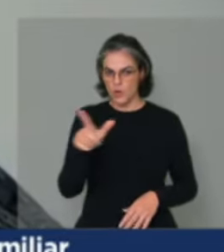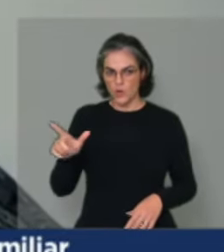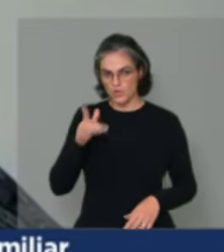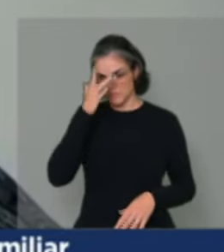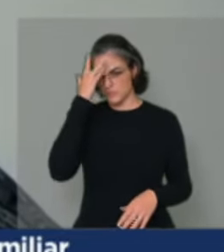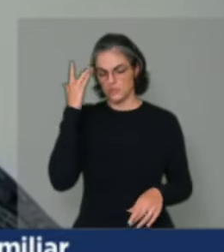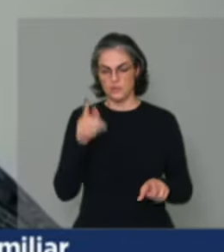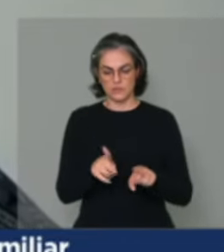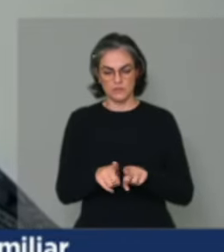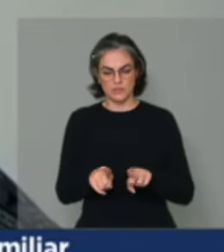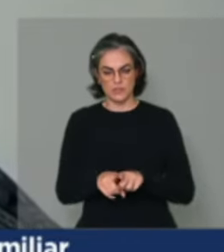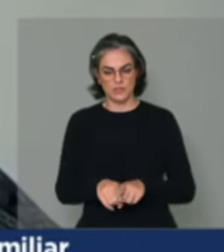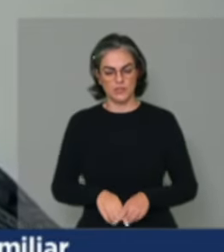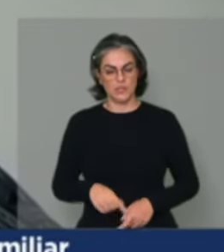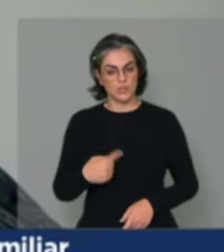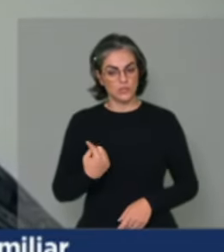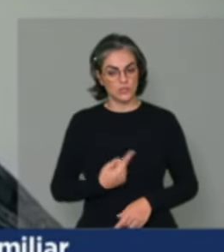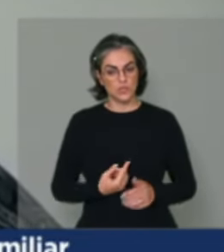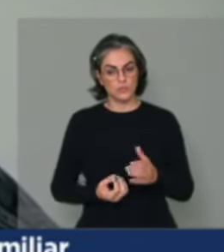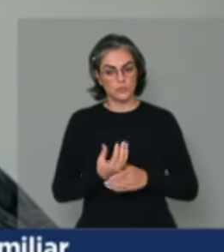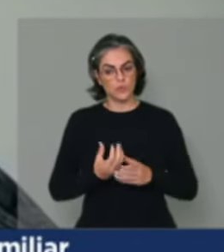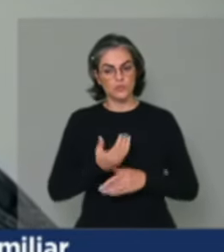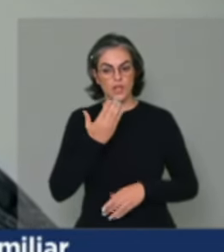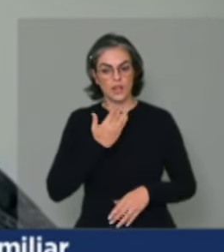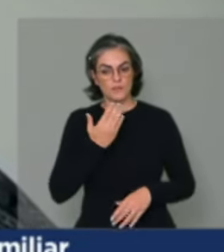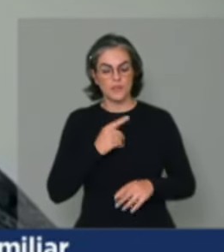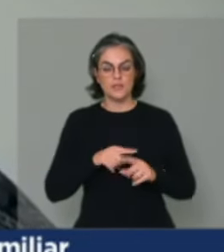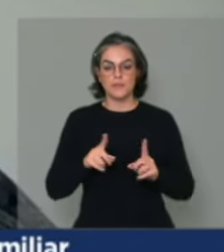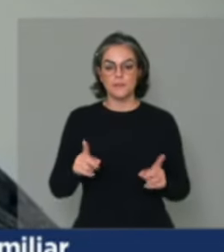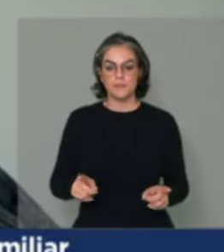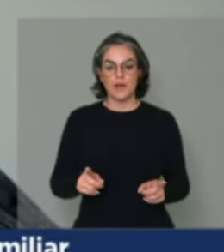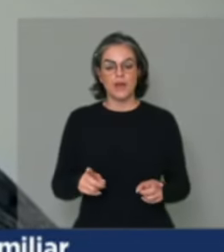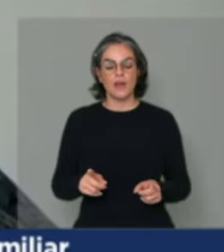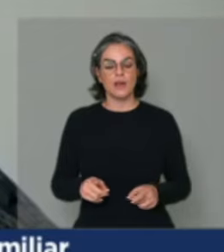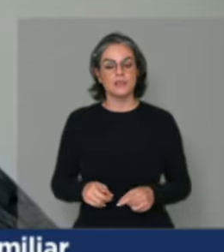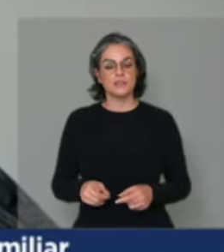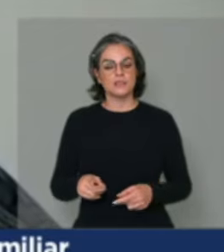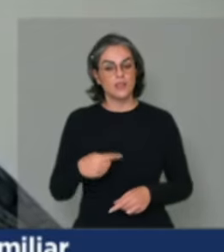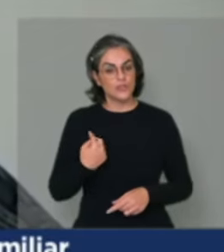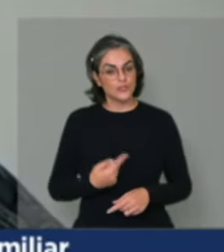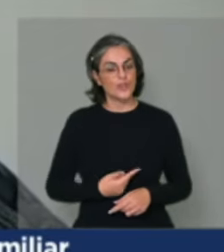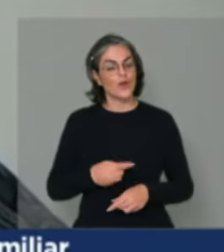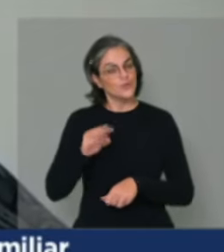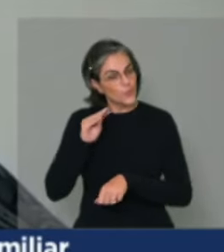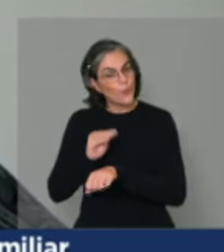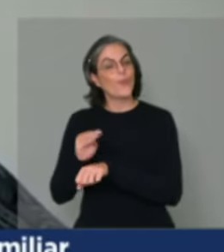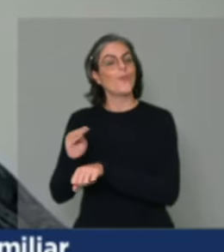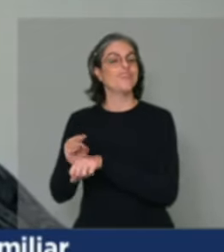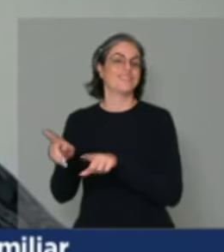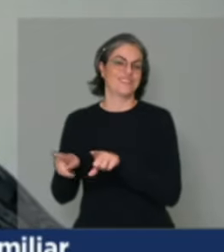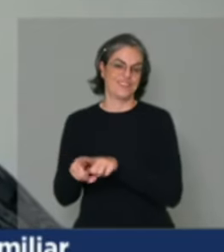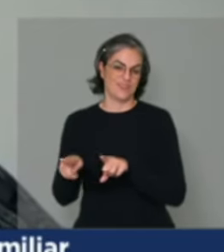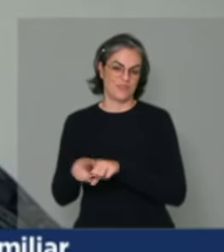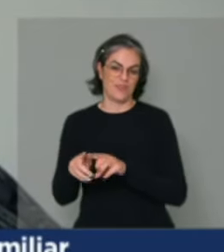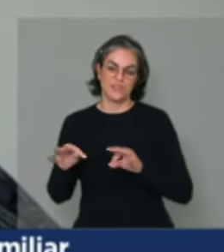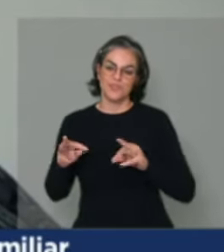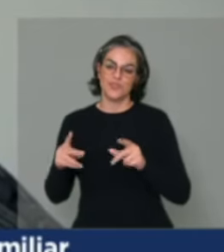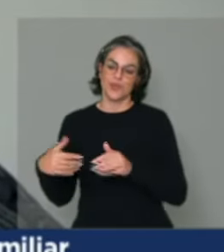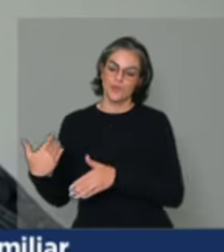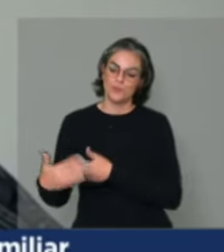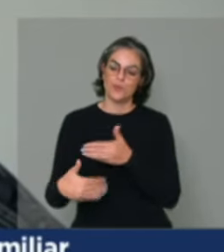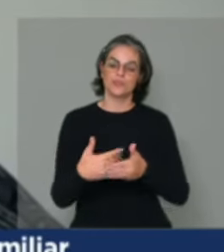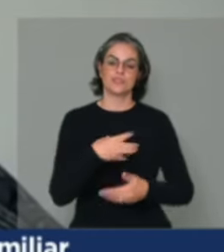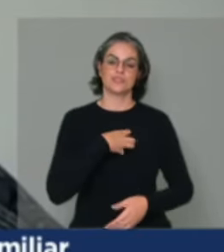categoria que produzimos alimento, mas a gente faz a acolhida, porque a gente cuida de todo o processo do bem-estar,